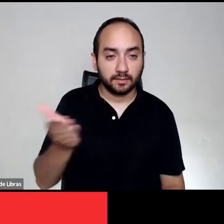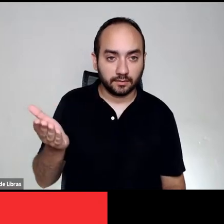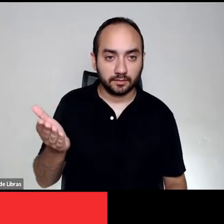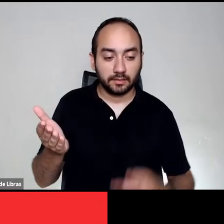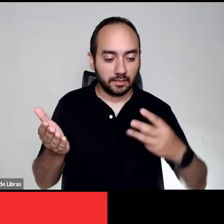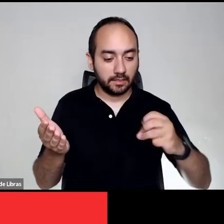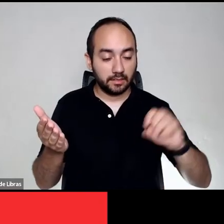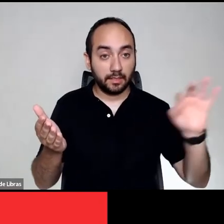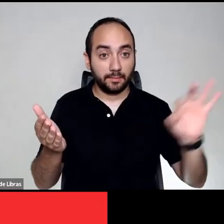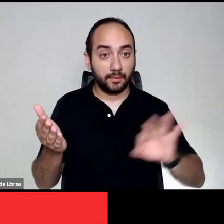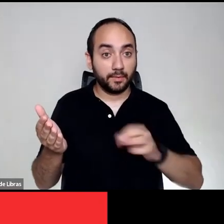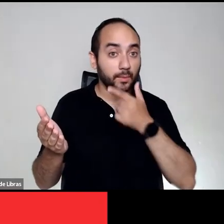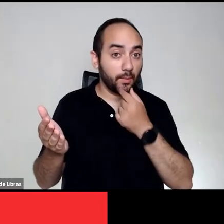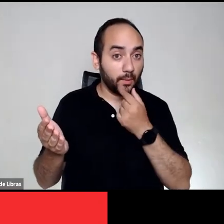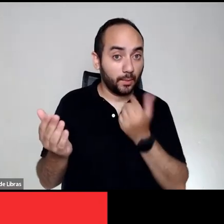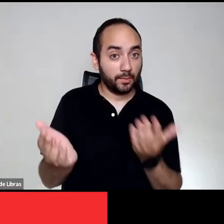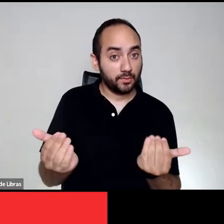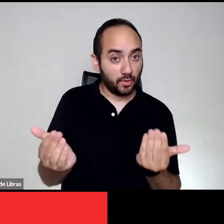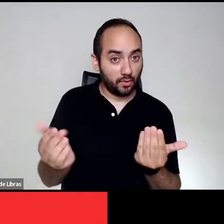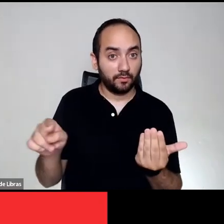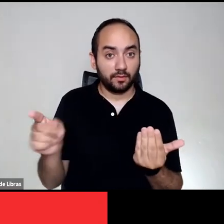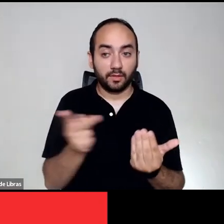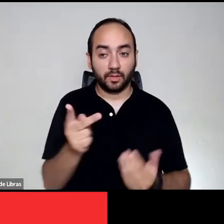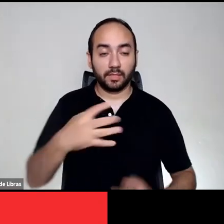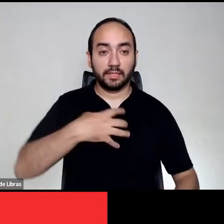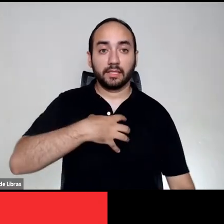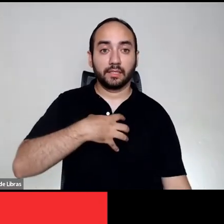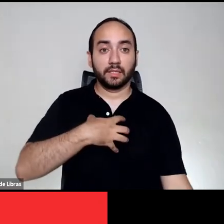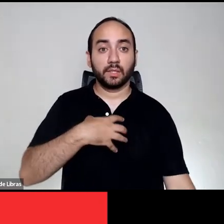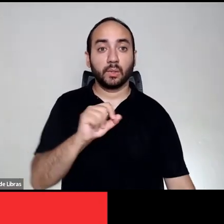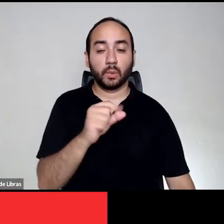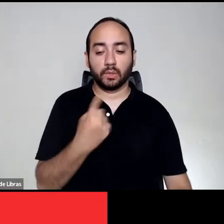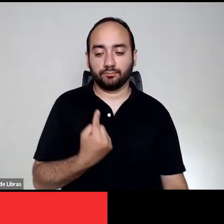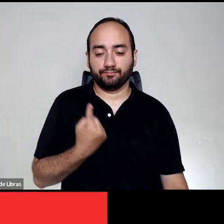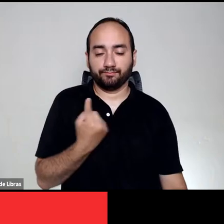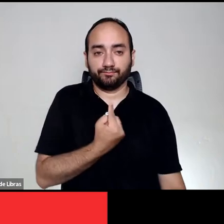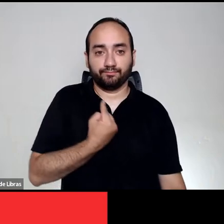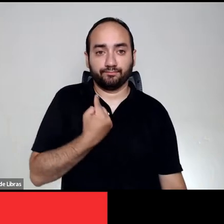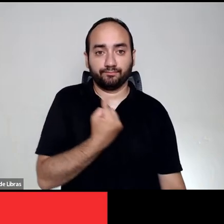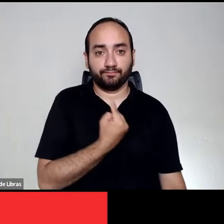30% de meninos se sintam hoje sozinhos.